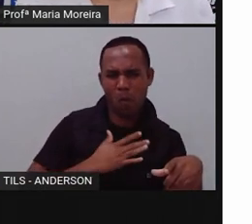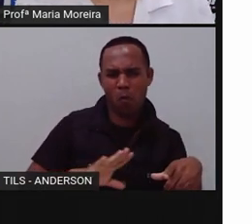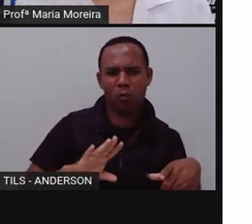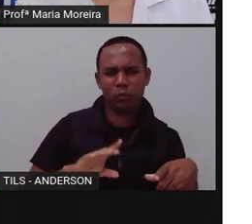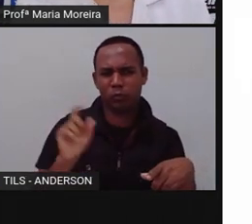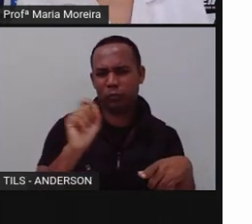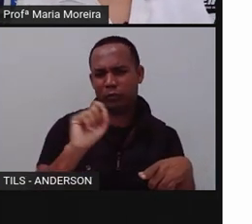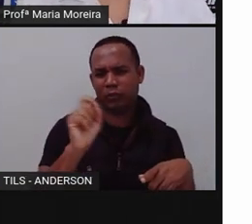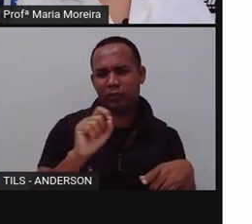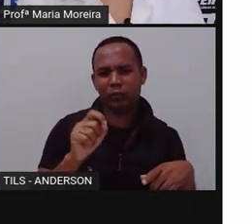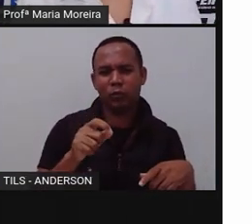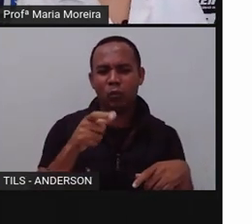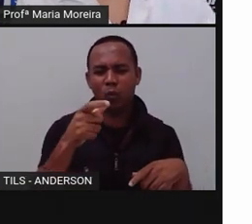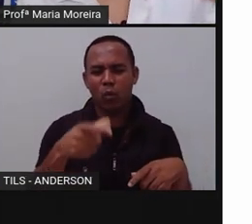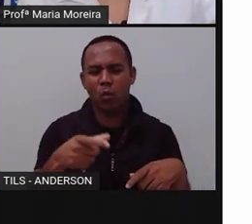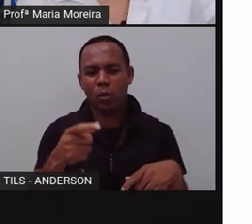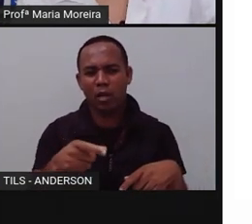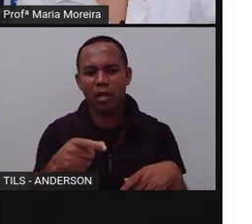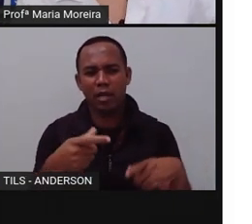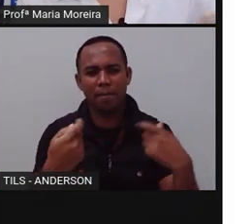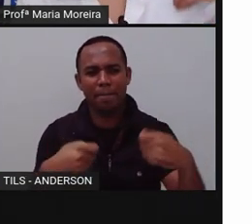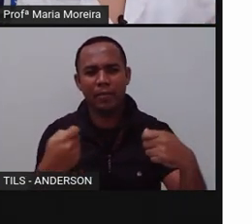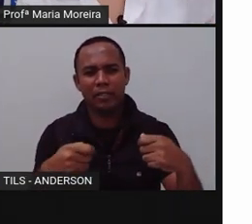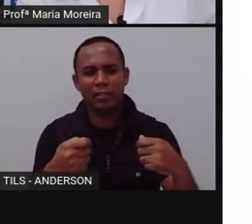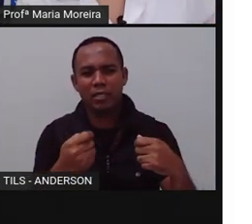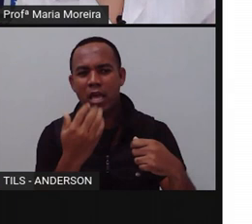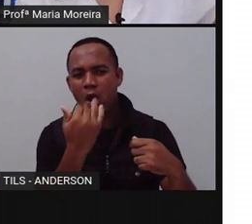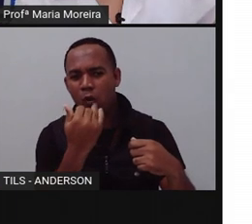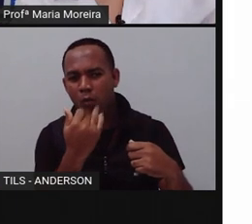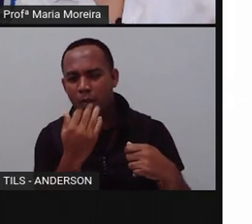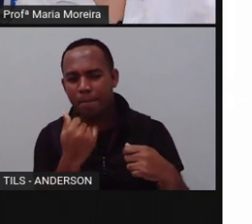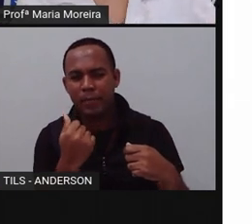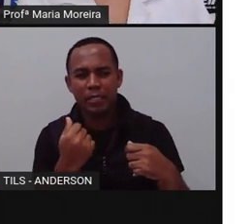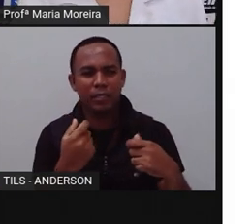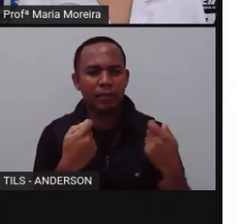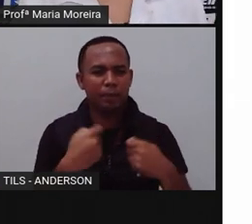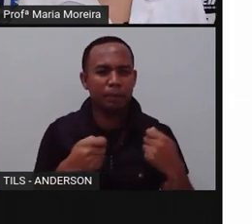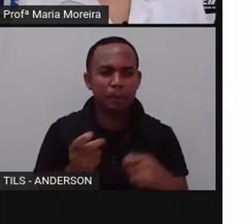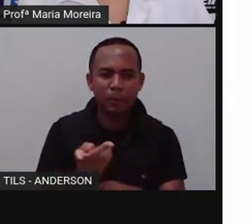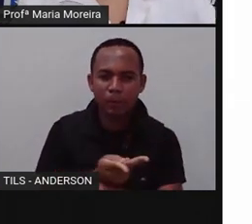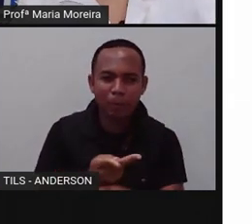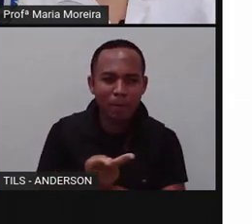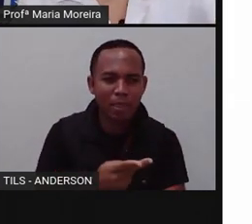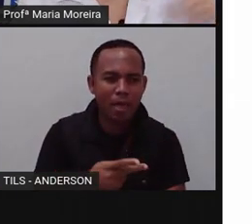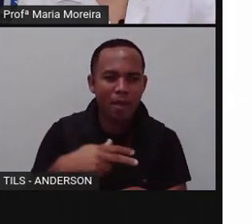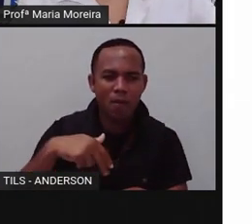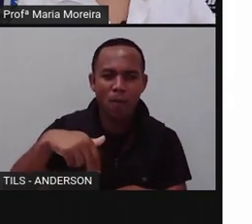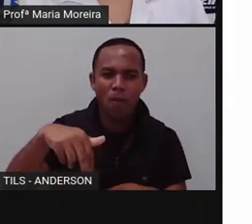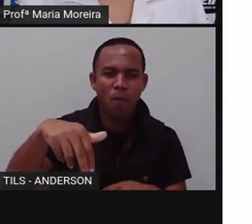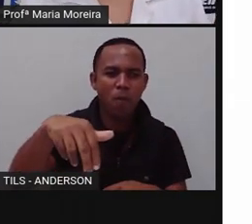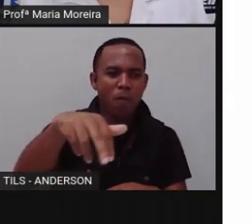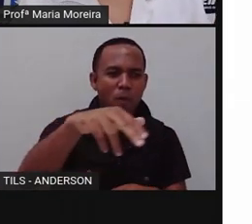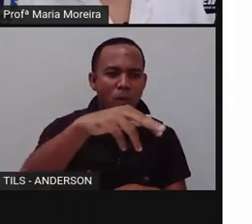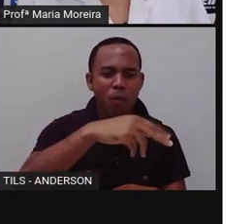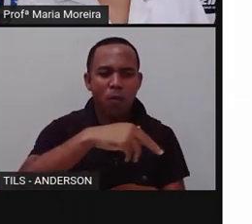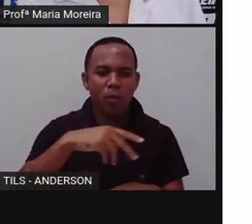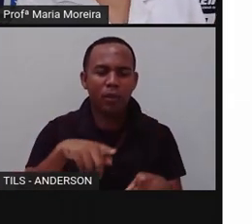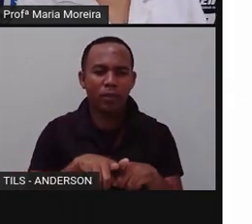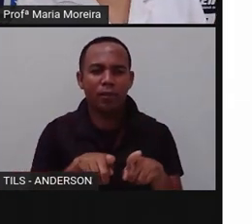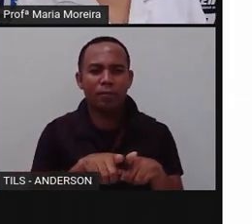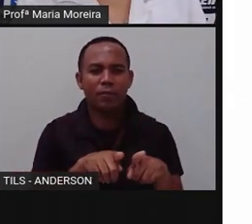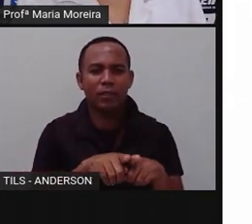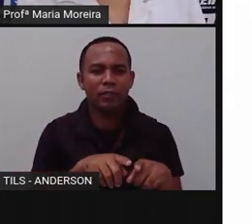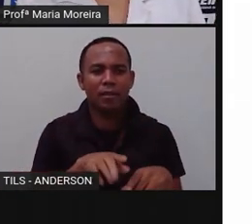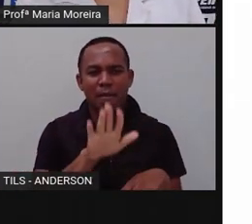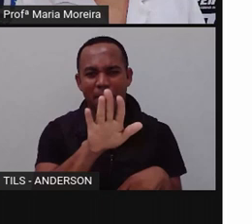natural, eles iriam precisar caçar o alimento, precisariam se locomover por distâncias maiores. Já no